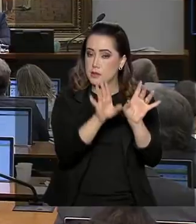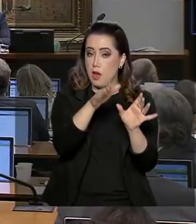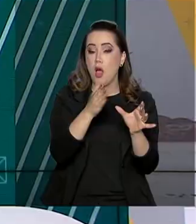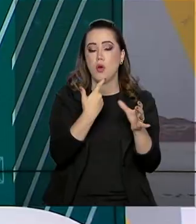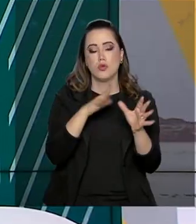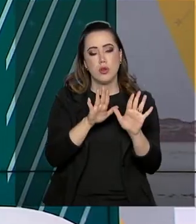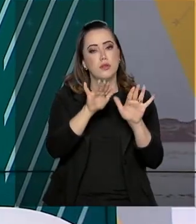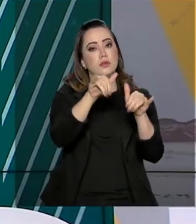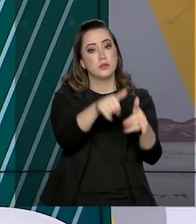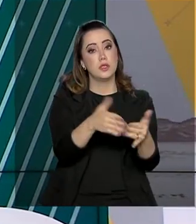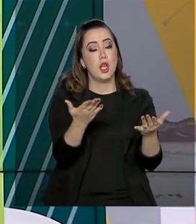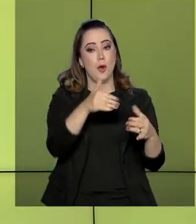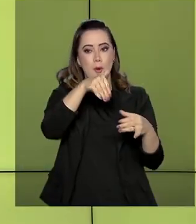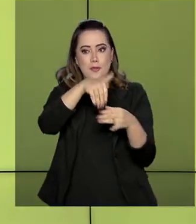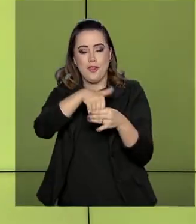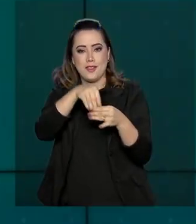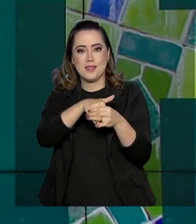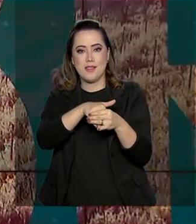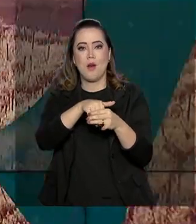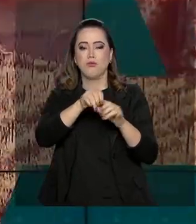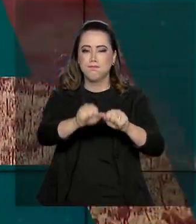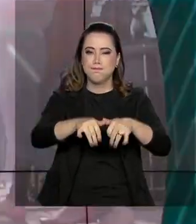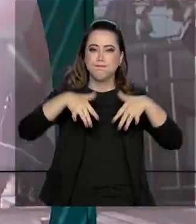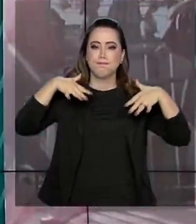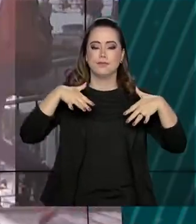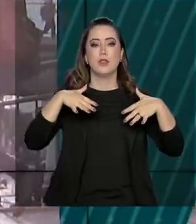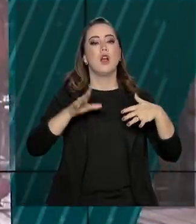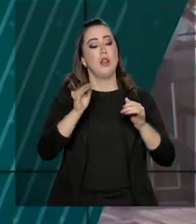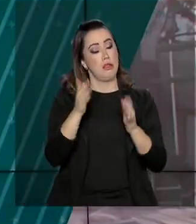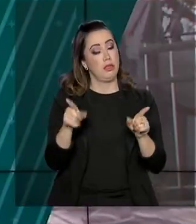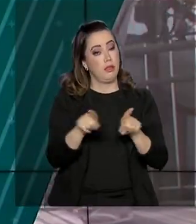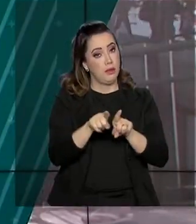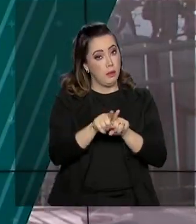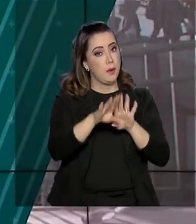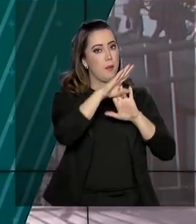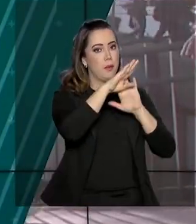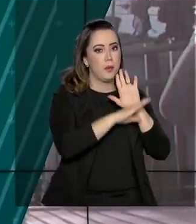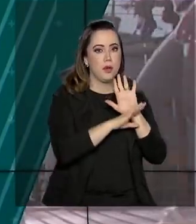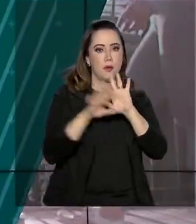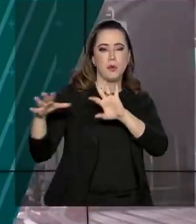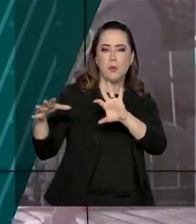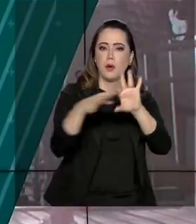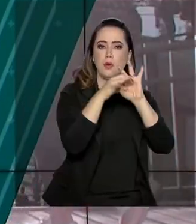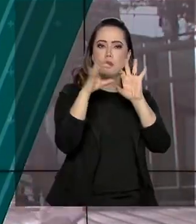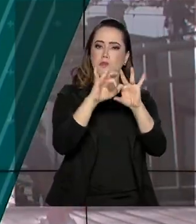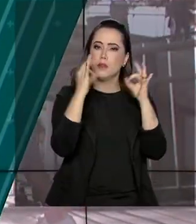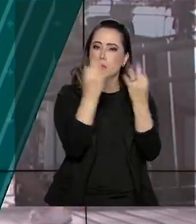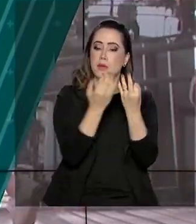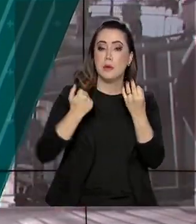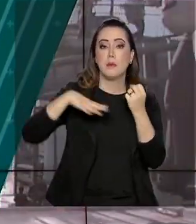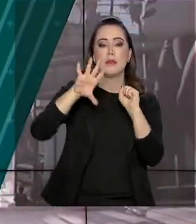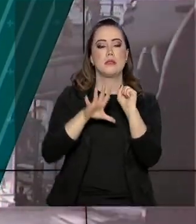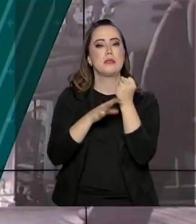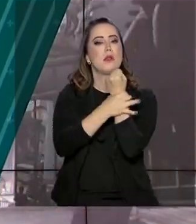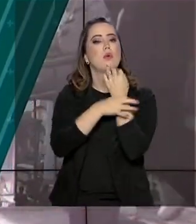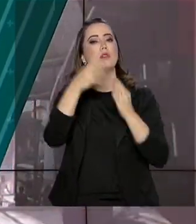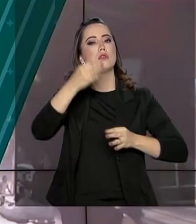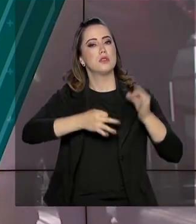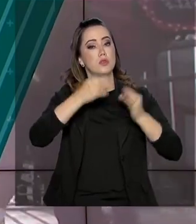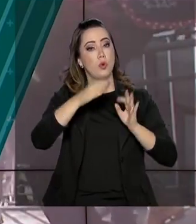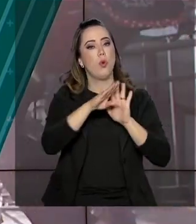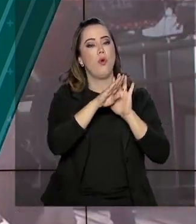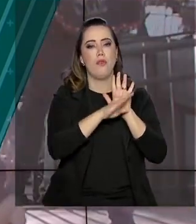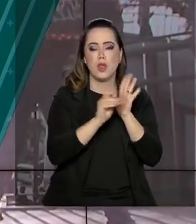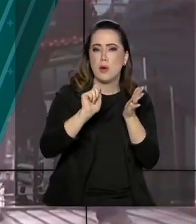da Câmara. Lançado o programa para reconectar famílias. Mais segurança jurídica. Governo assina portaria definindo